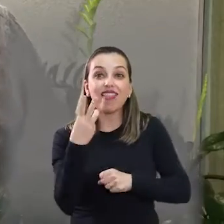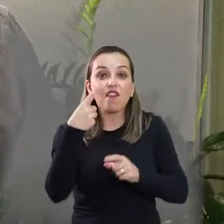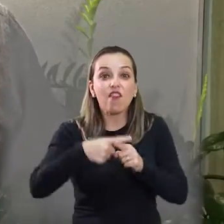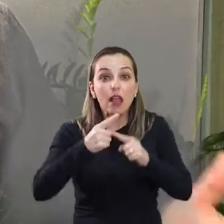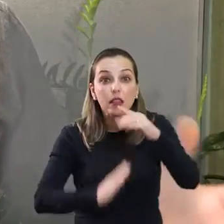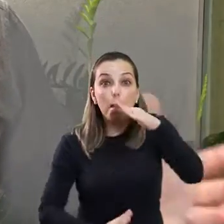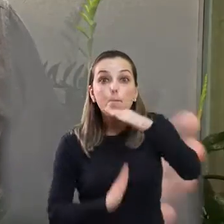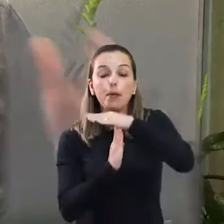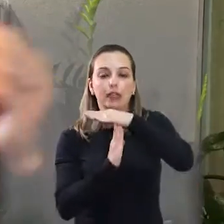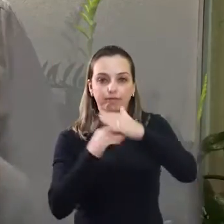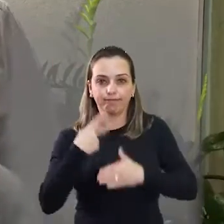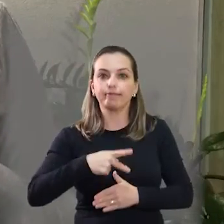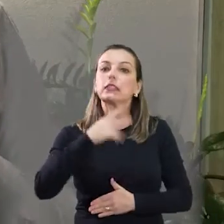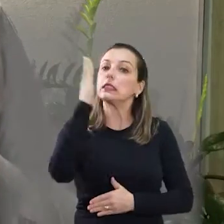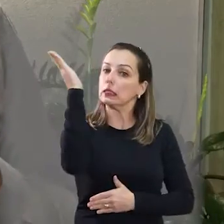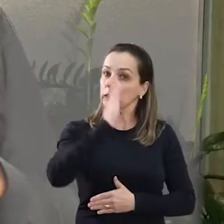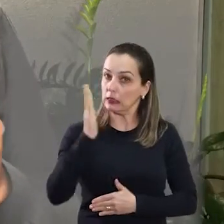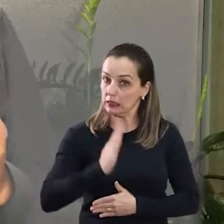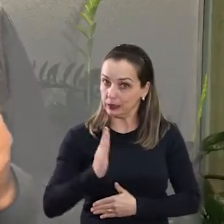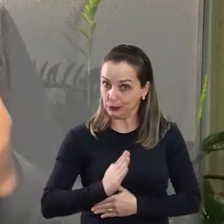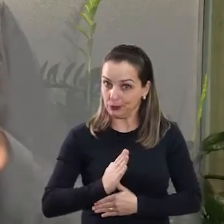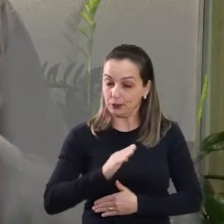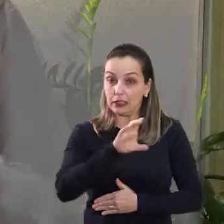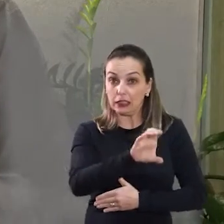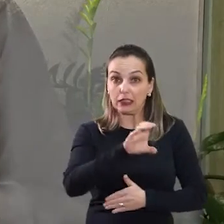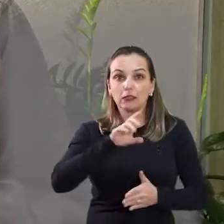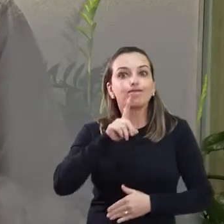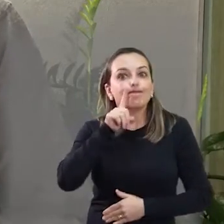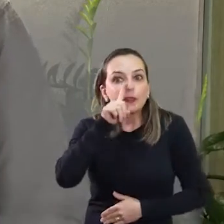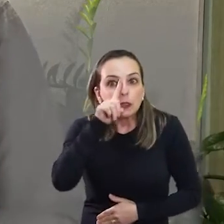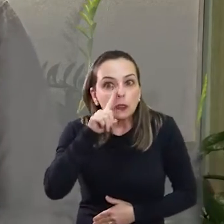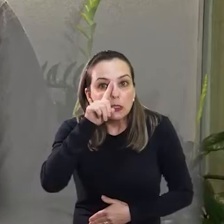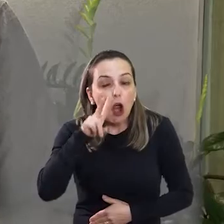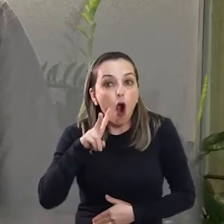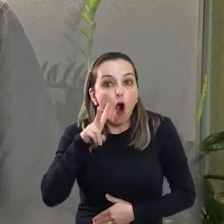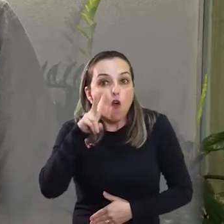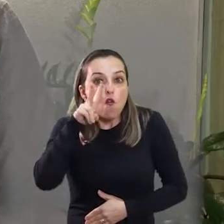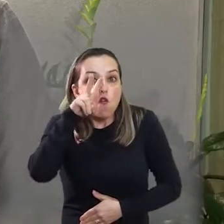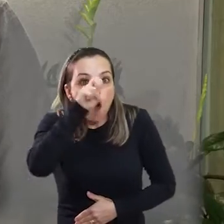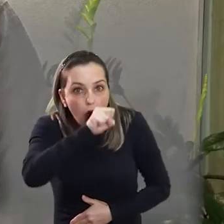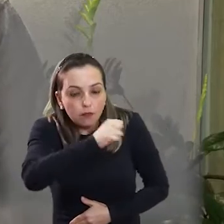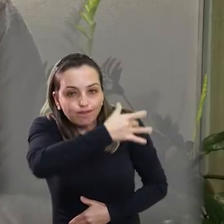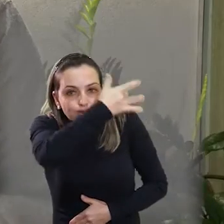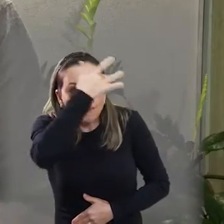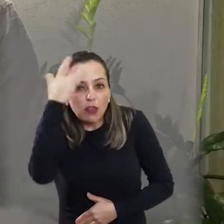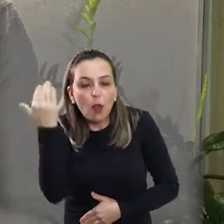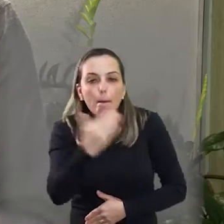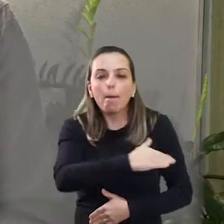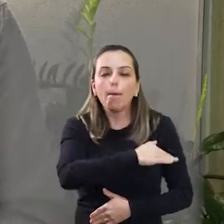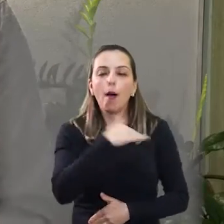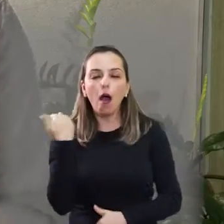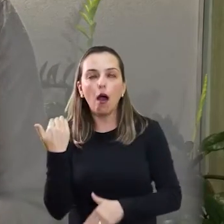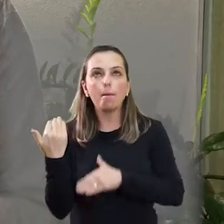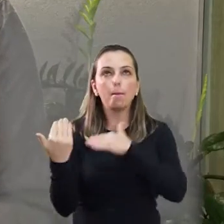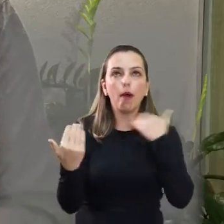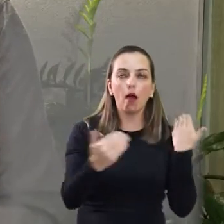é claro. E isso significa que, pelas variantes que já apareceram no Brasil, já é possível deduzir